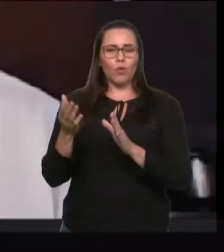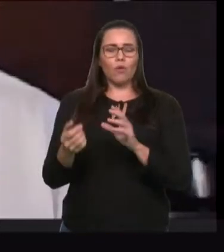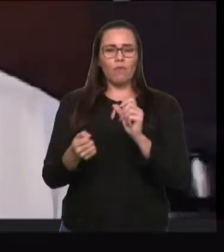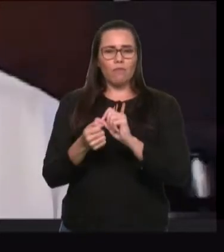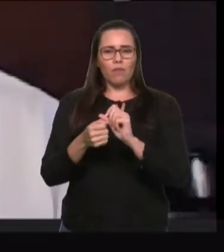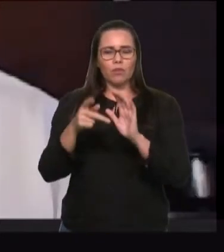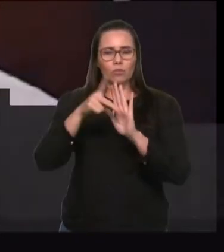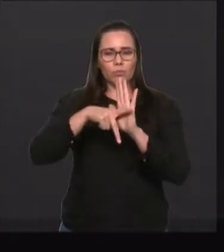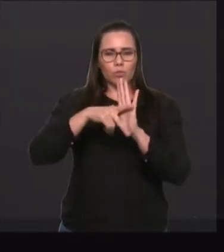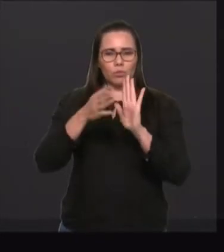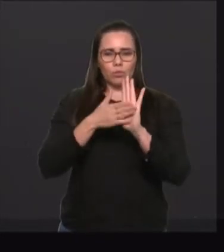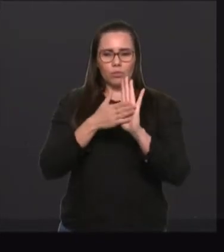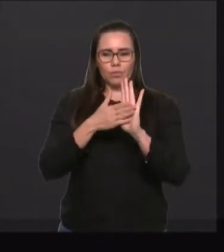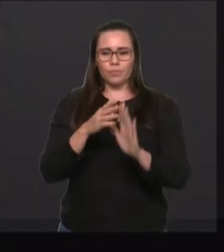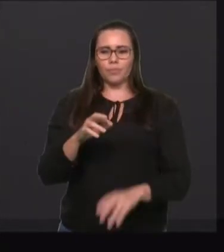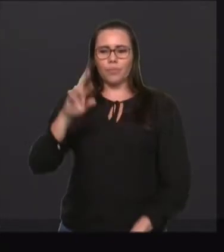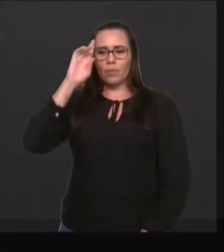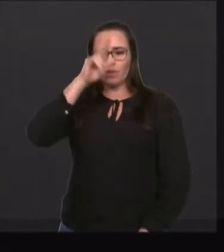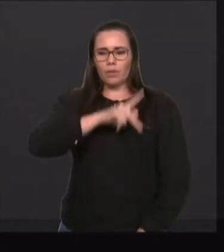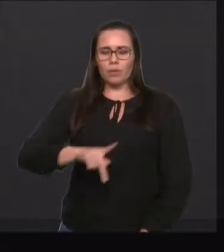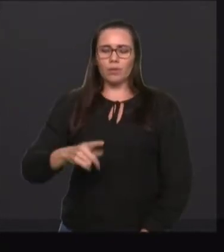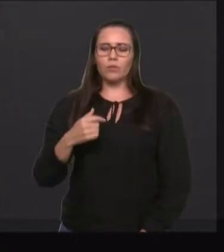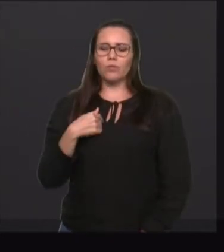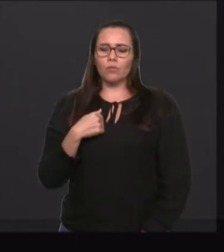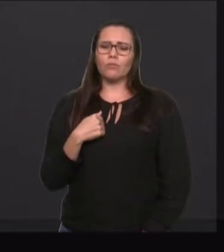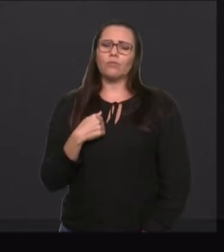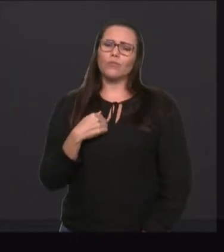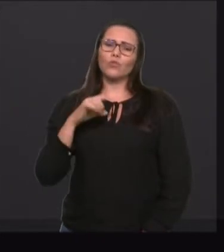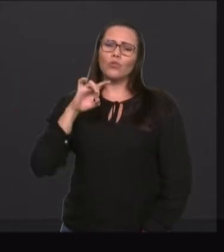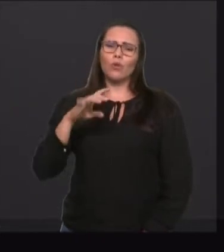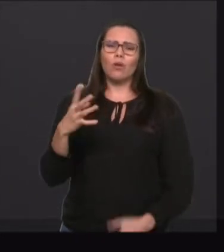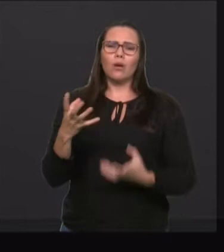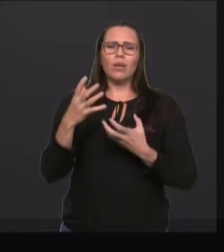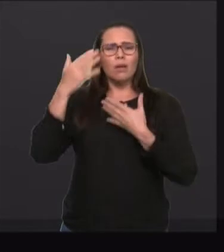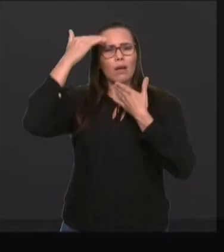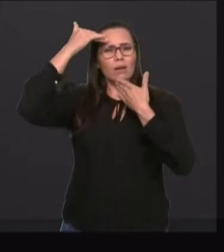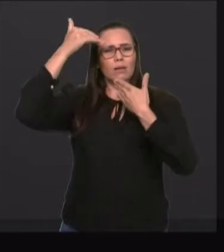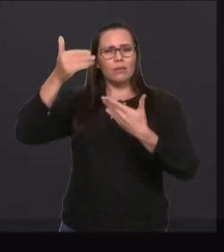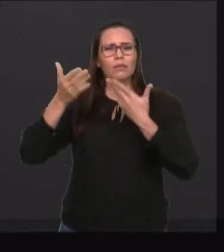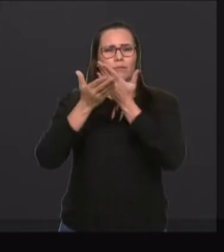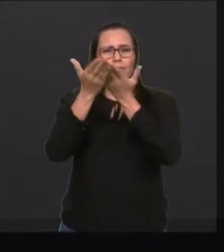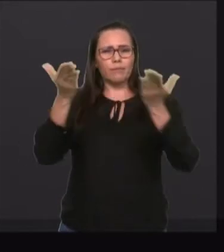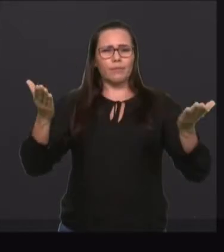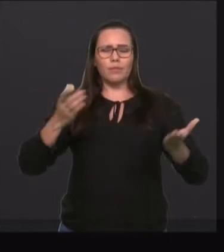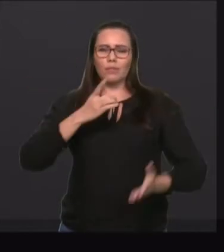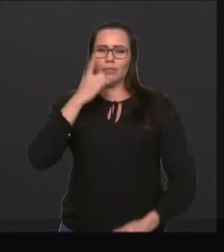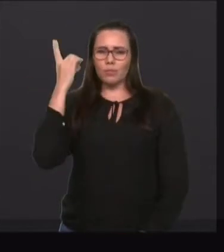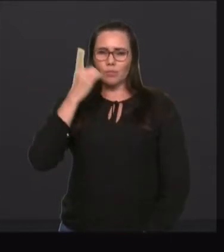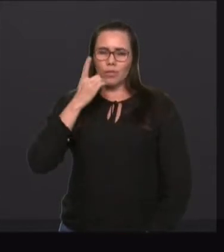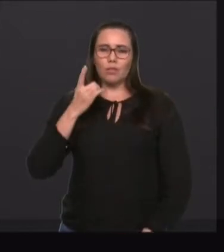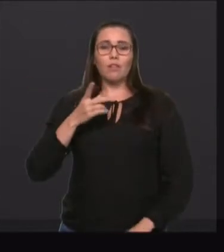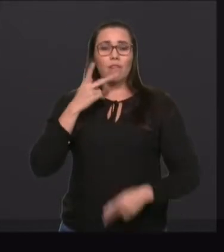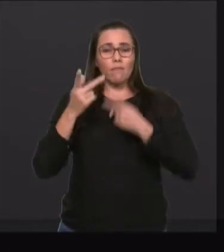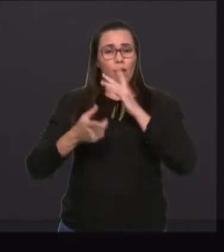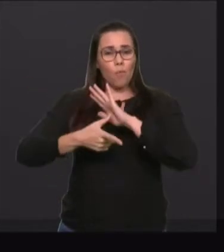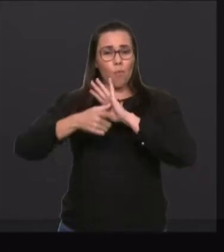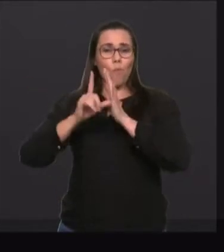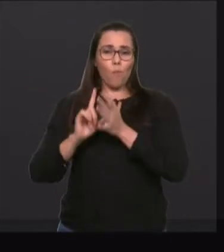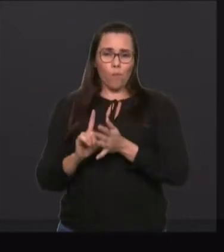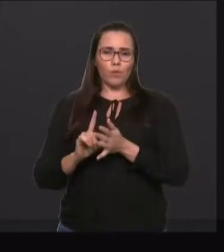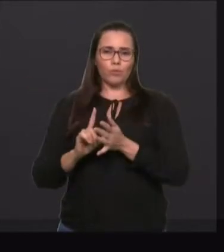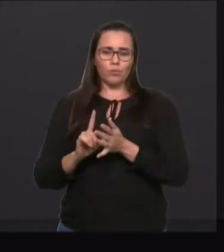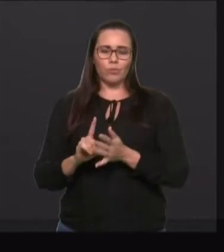Presidente, a minha palavra é de agradecimento a todos os parlamentares que me antecederam, tanto pela palavra